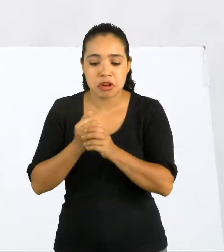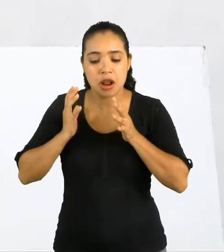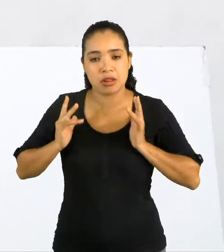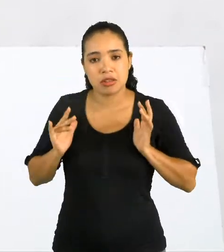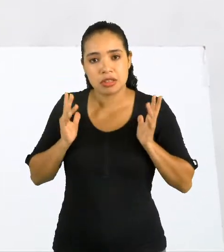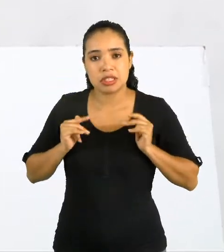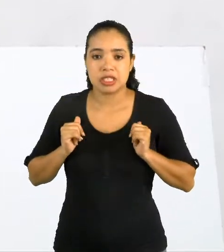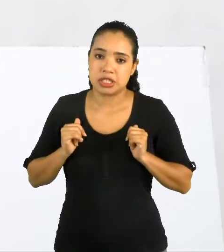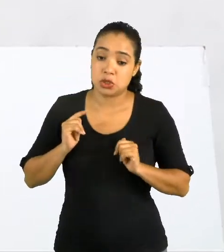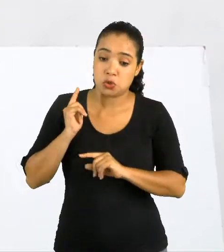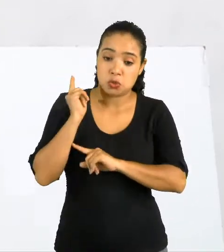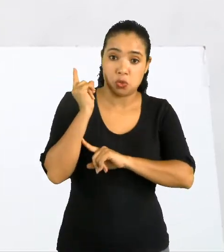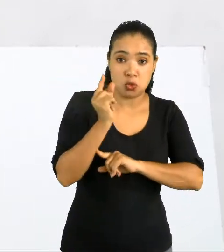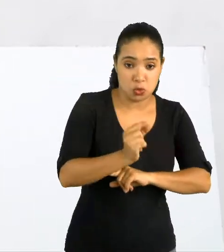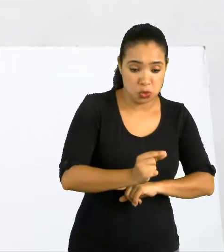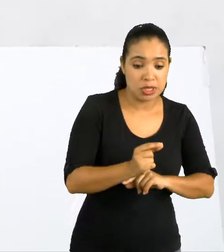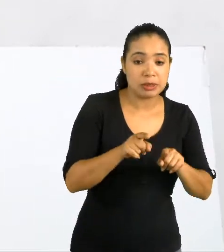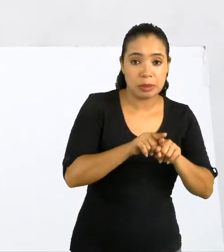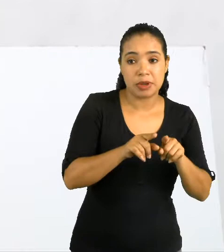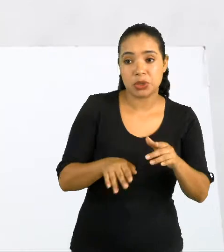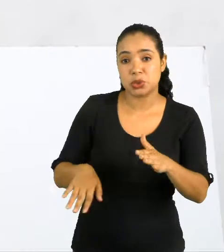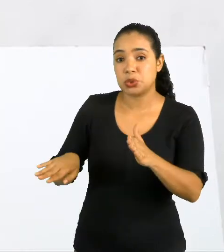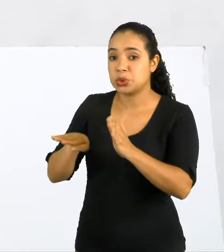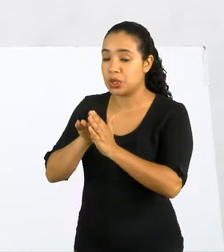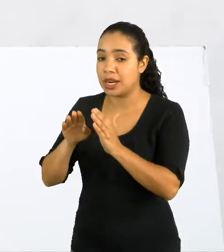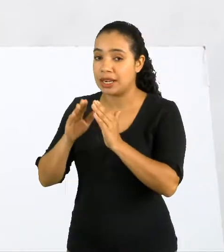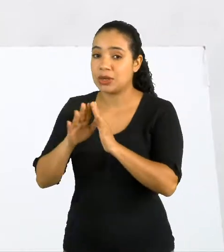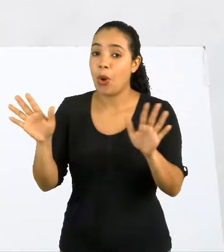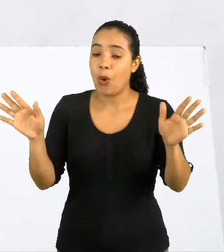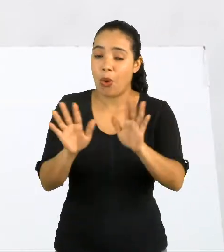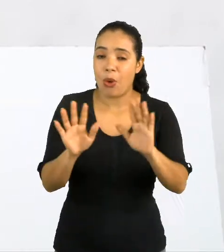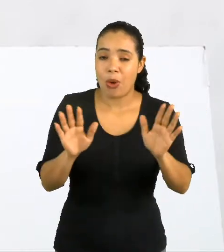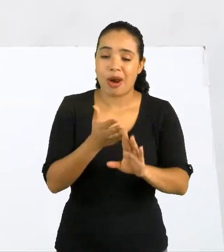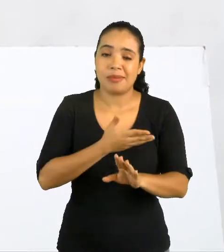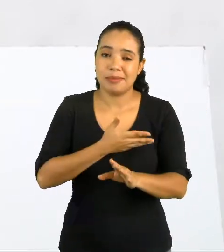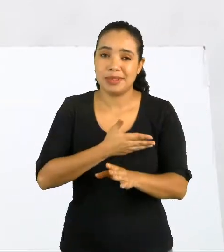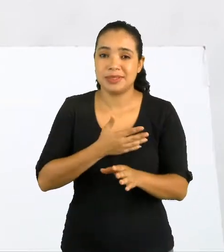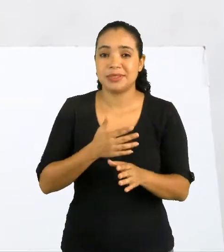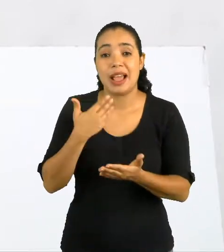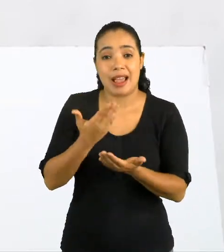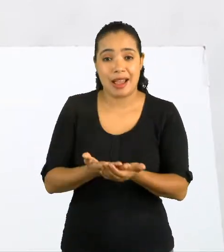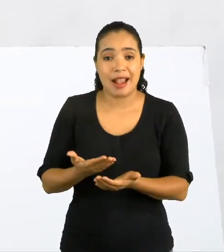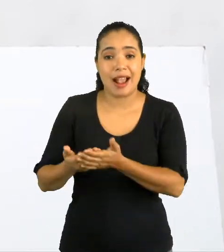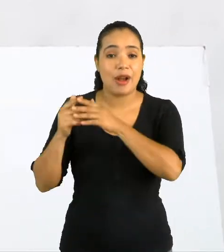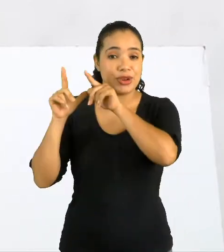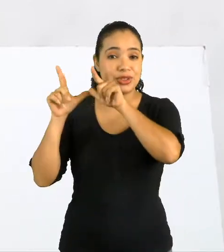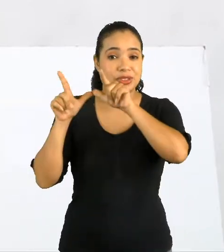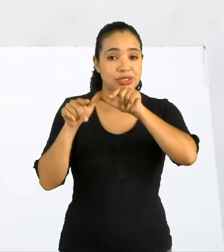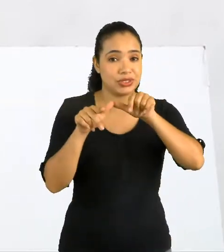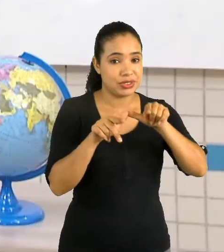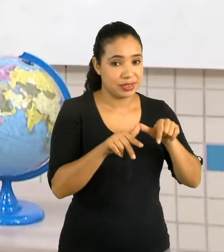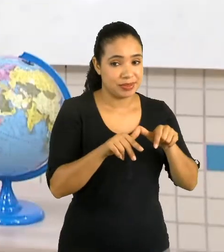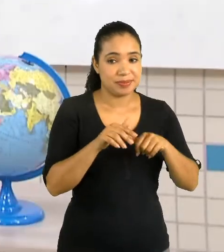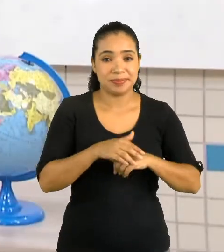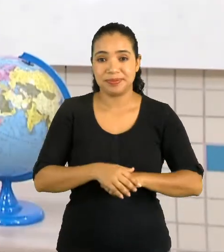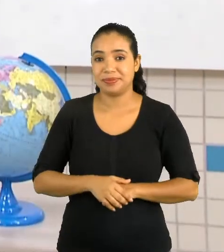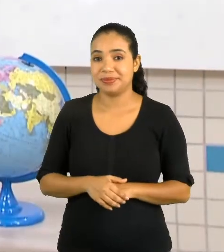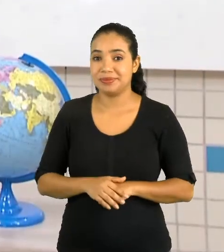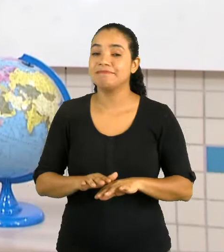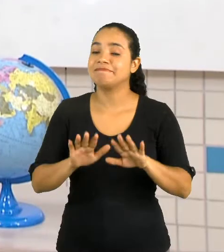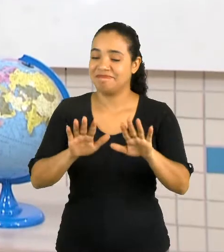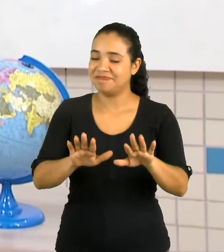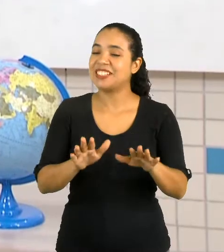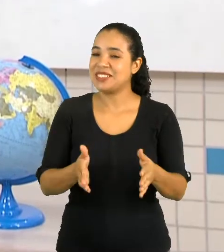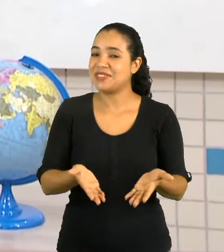em casa. Olá, coleguinhas! Vamos para mais uma aula de Geografia. Vamos